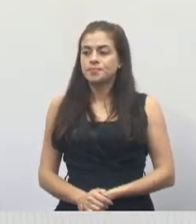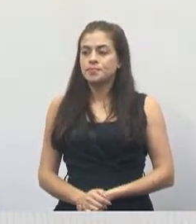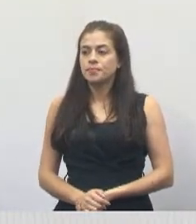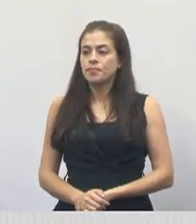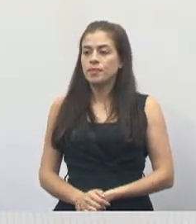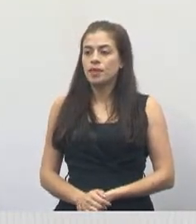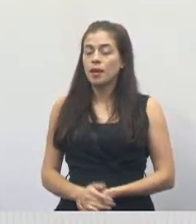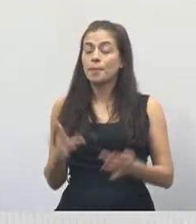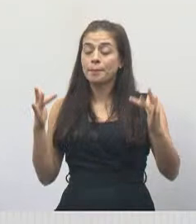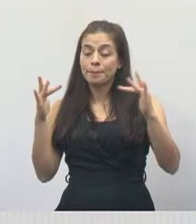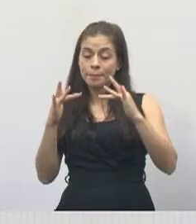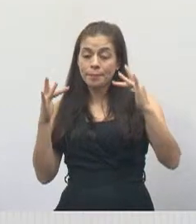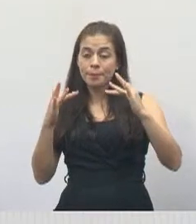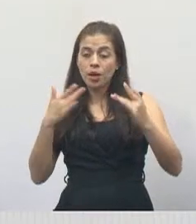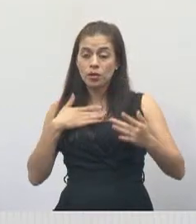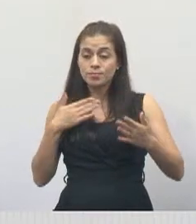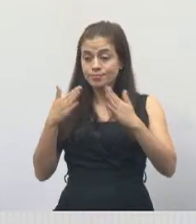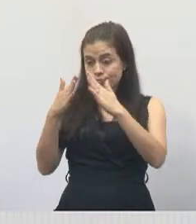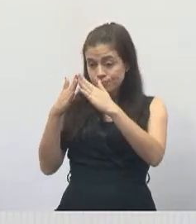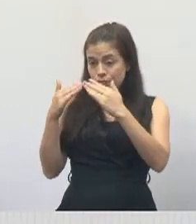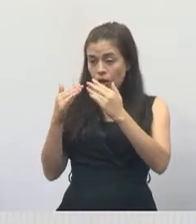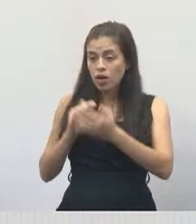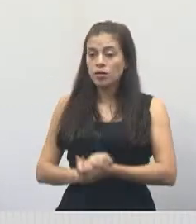Quero que coloque meus contatos, fazendo um favor.